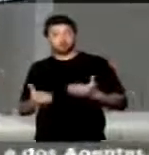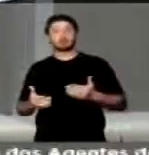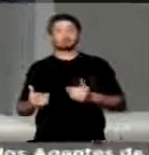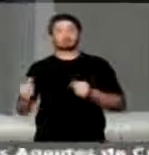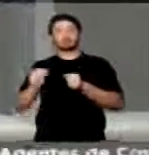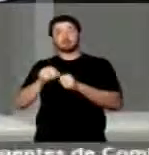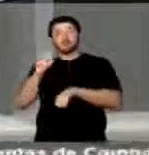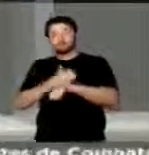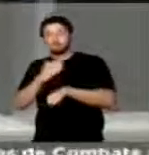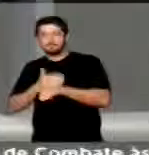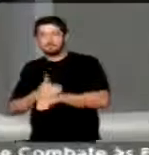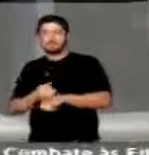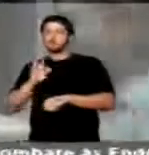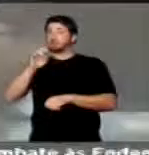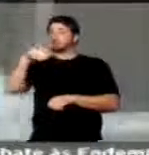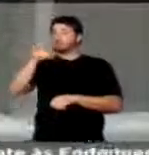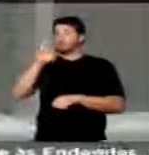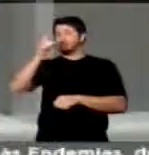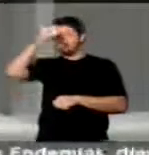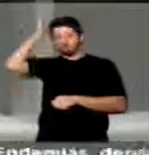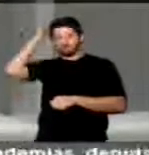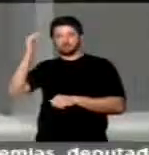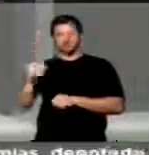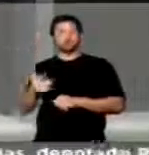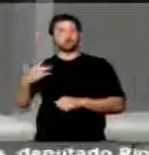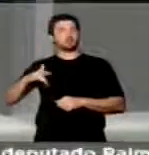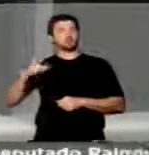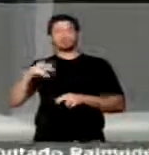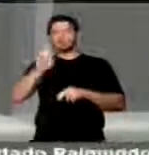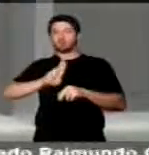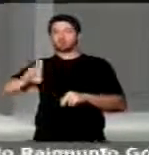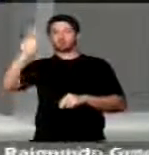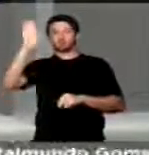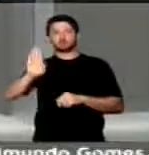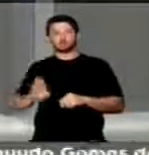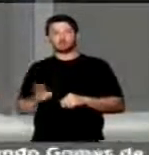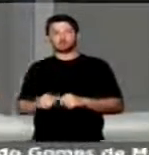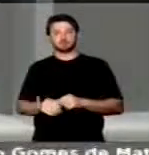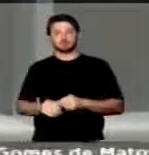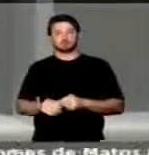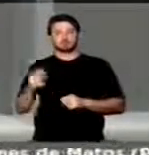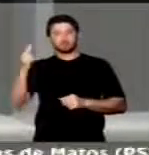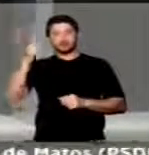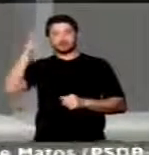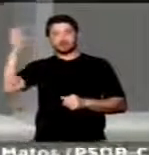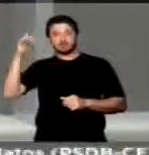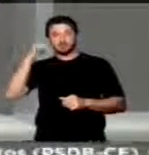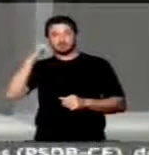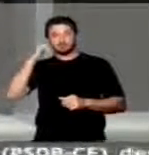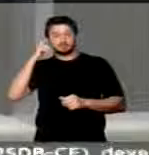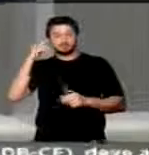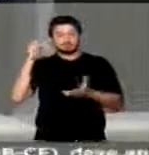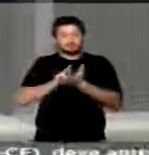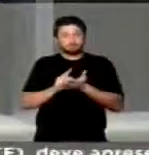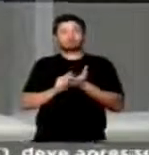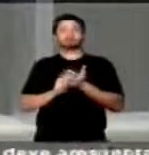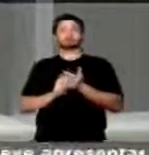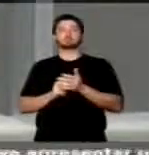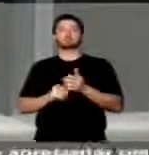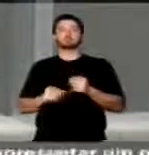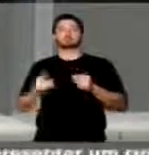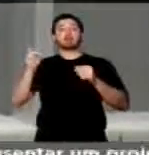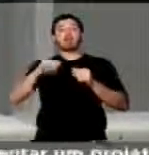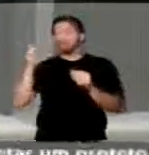colocada na prática por Temer. Pobre é universidade. Nem pensar. O que me espanta de fato, novos colegas,